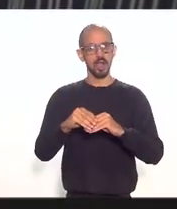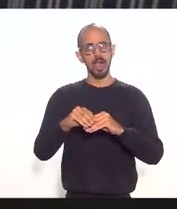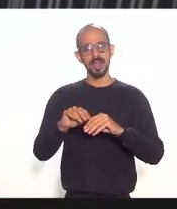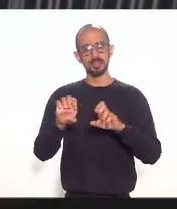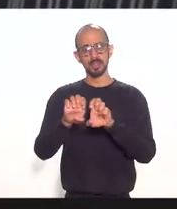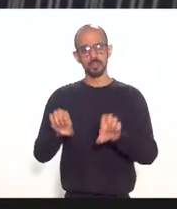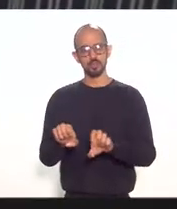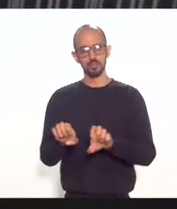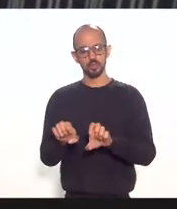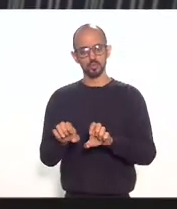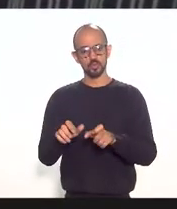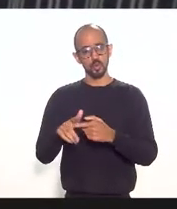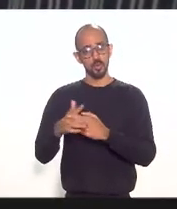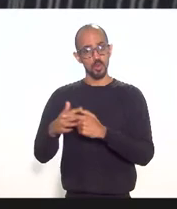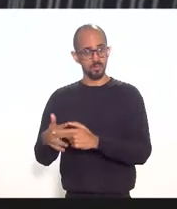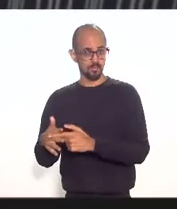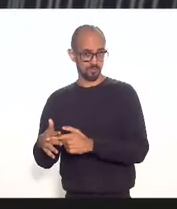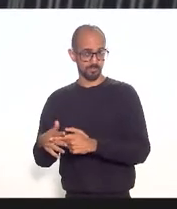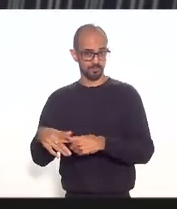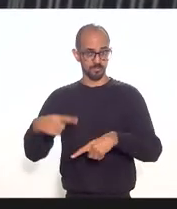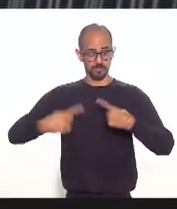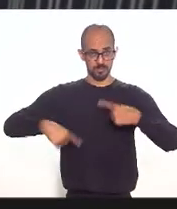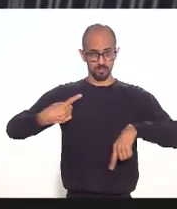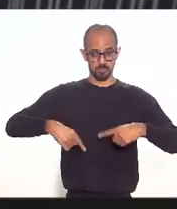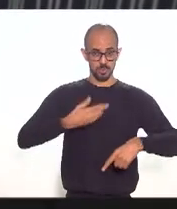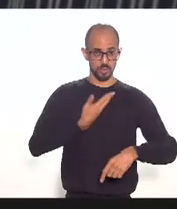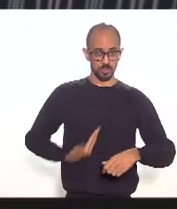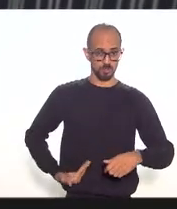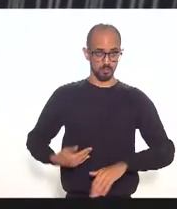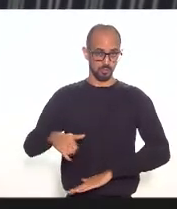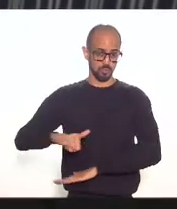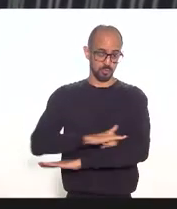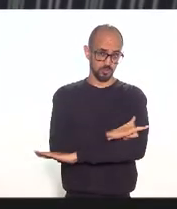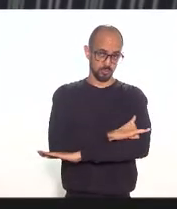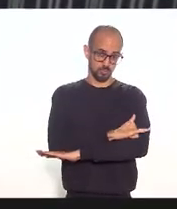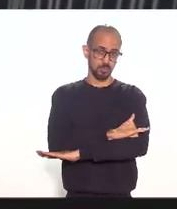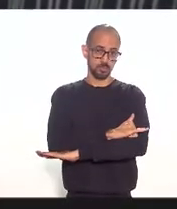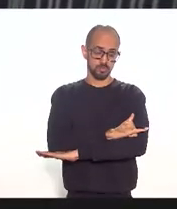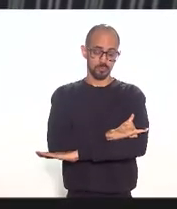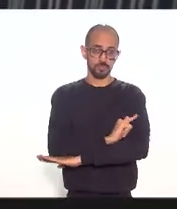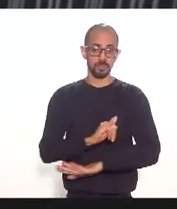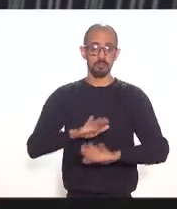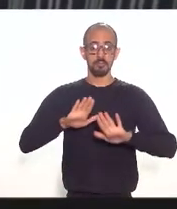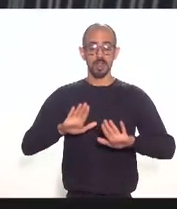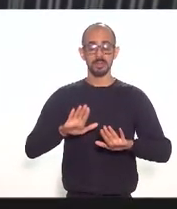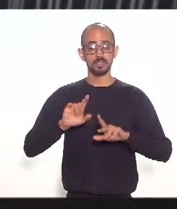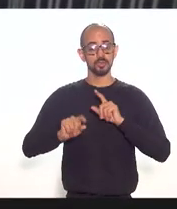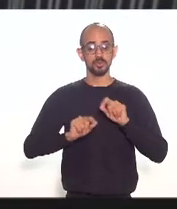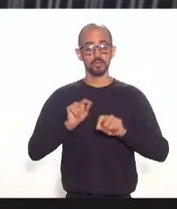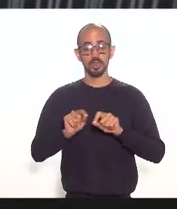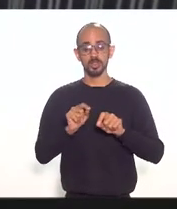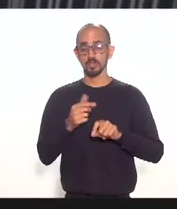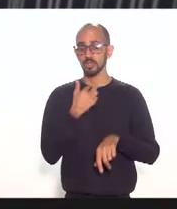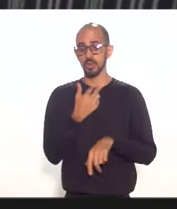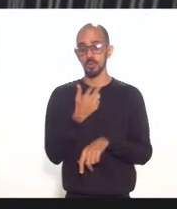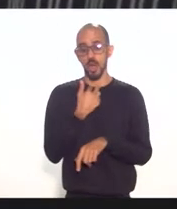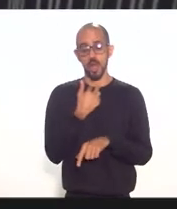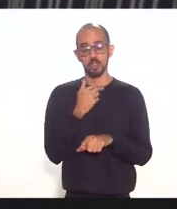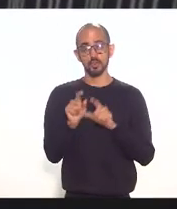política pública da aviação civil no Rio de Janeiro o que não pode é a União